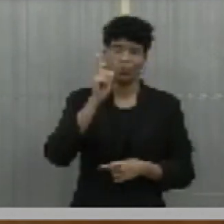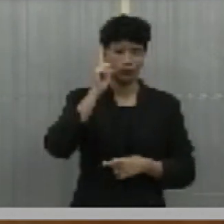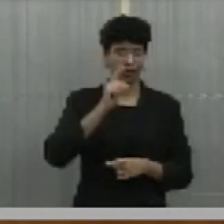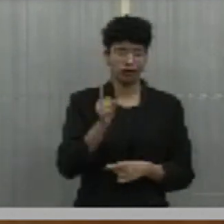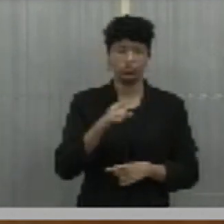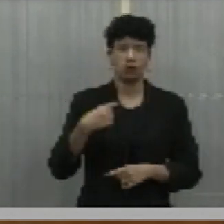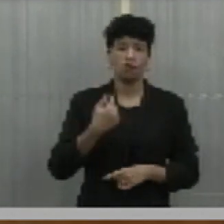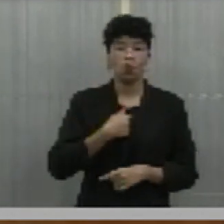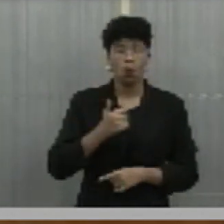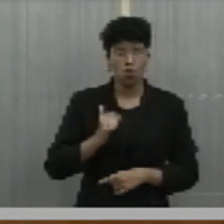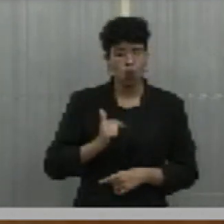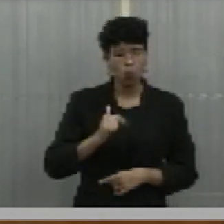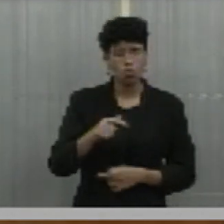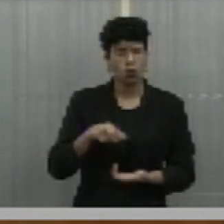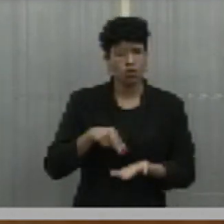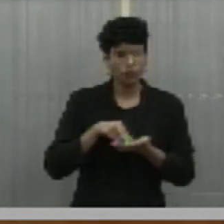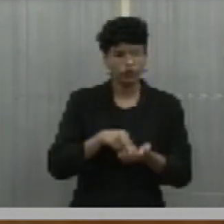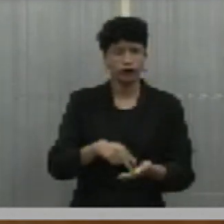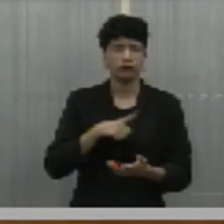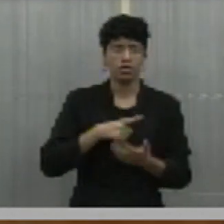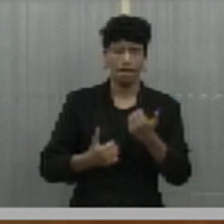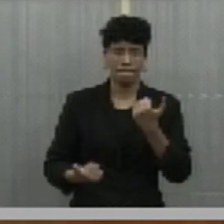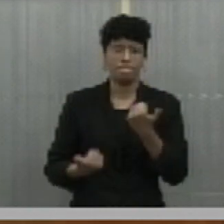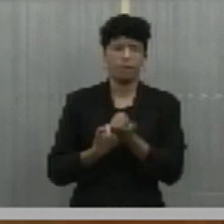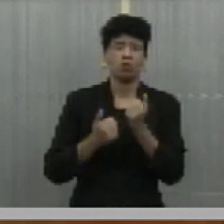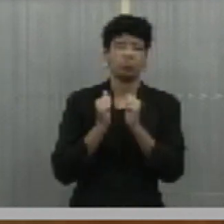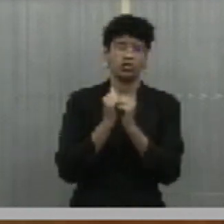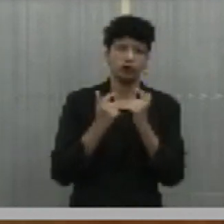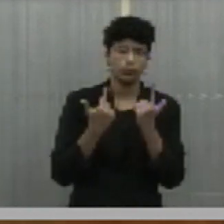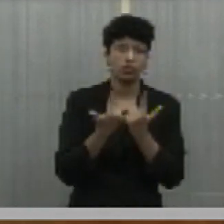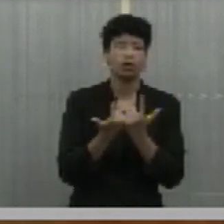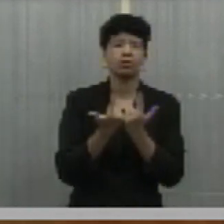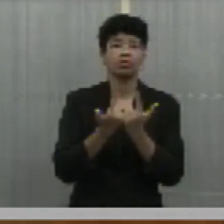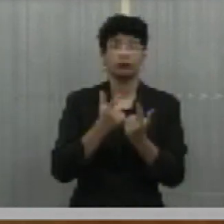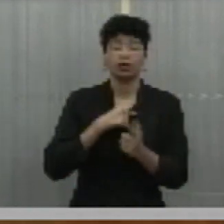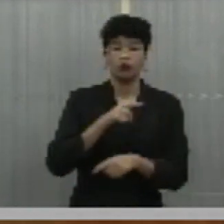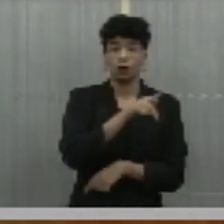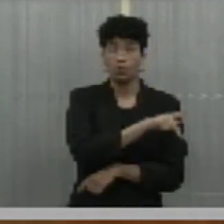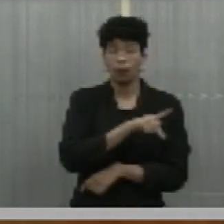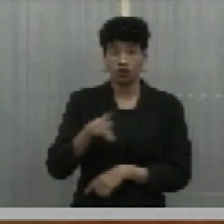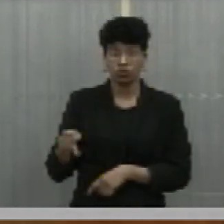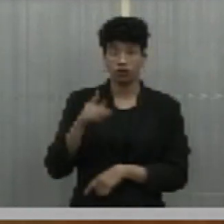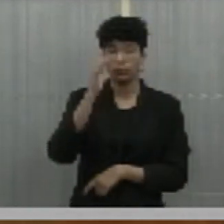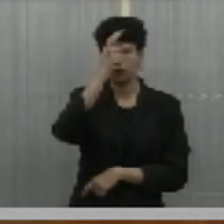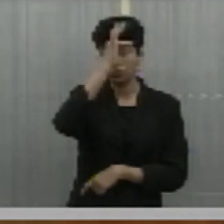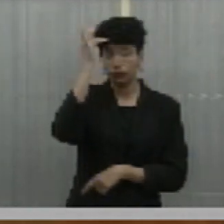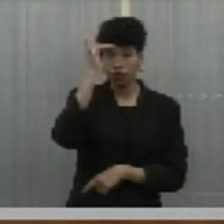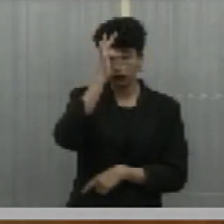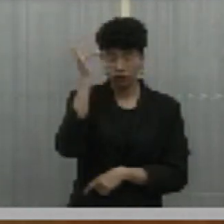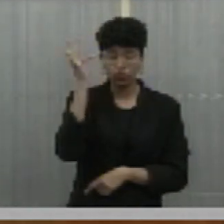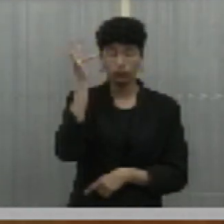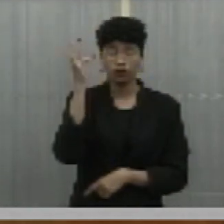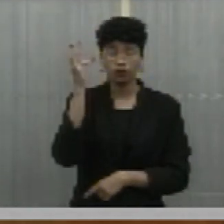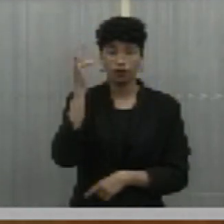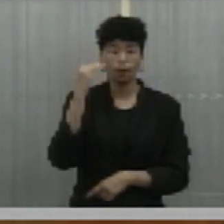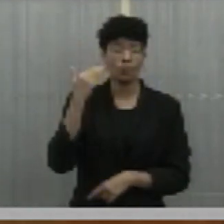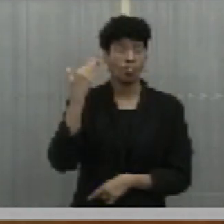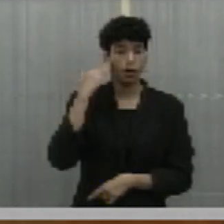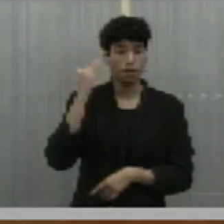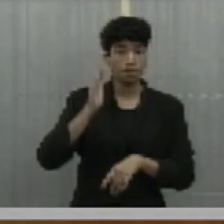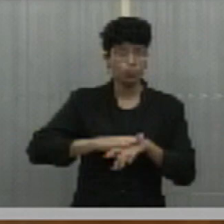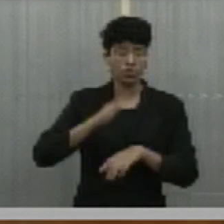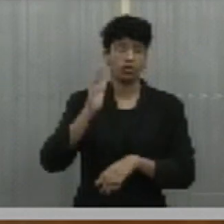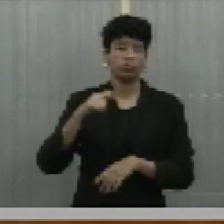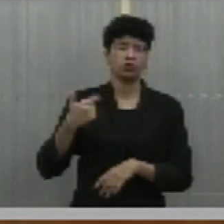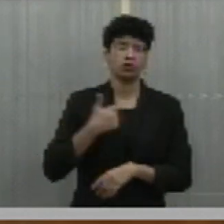continuar firme, porque temos apoio desta Casa, temos apoio do presidente Franzé, e sabe que, mais do que isso,